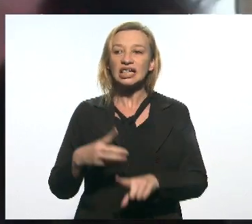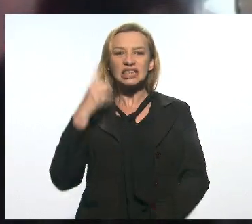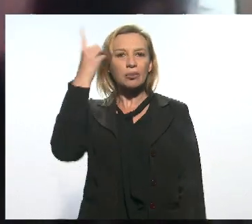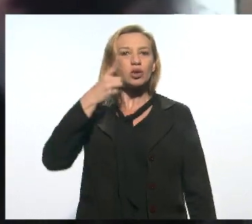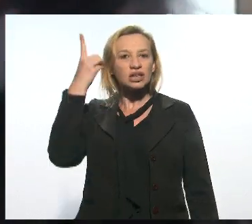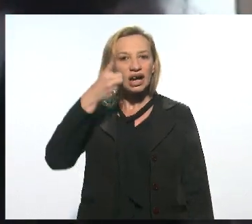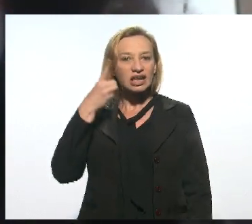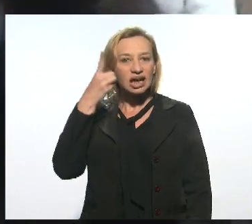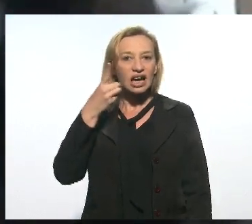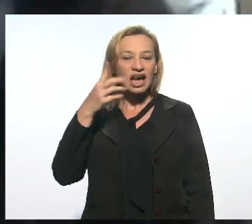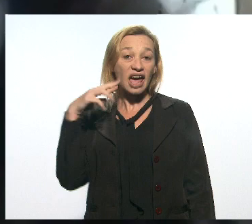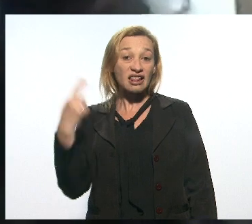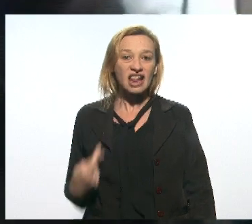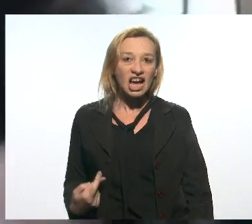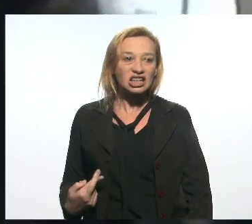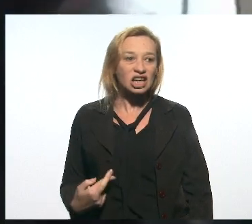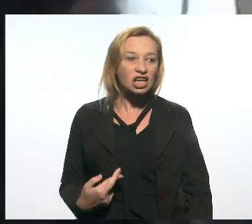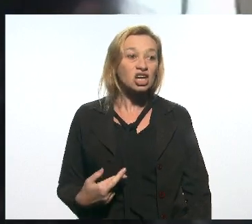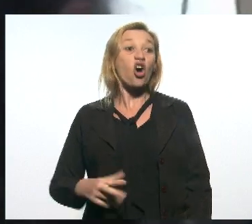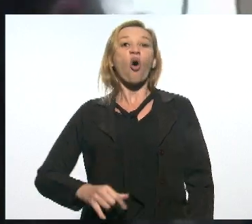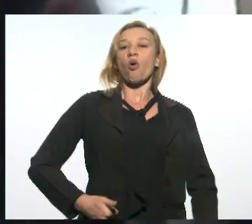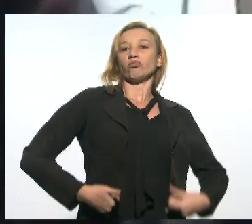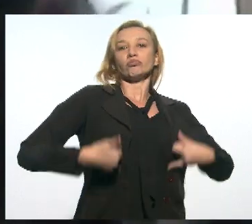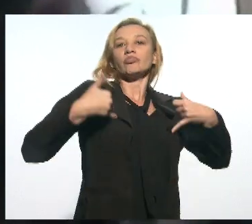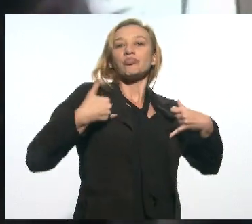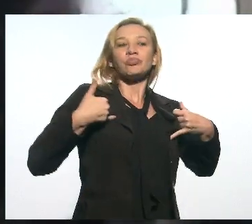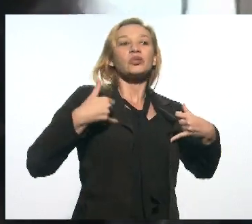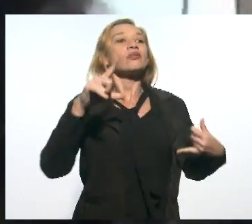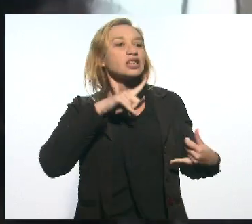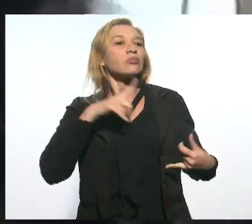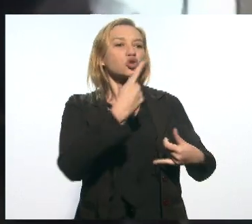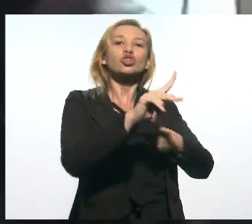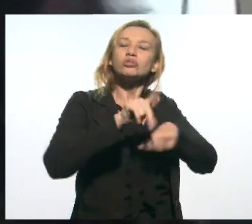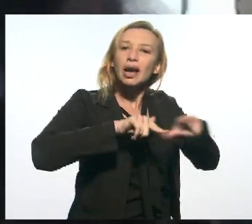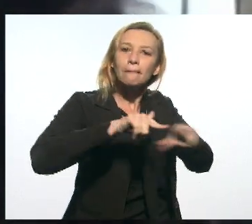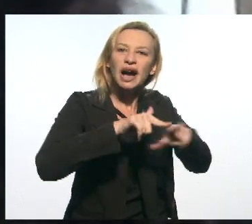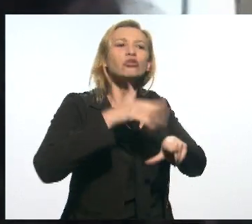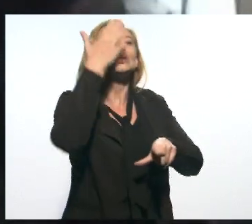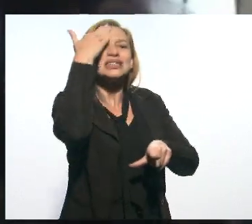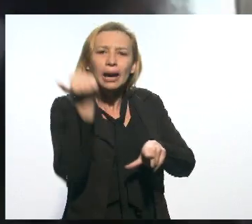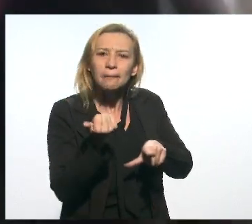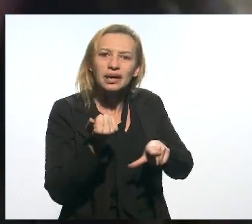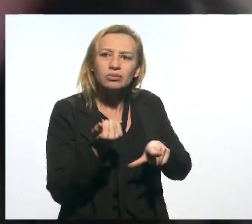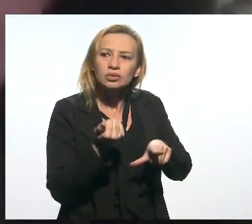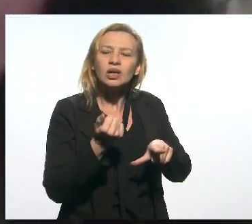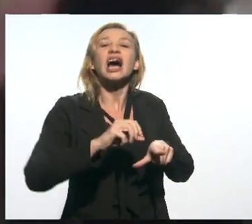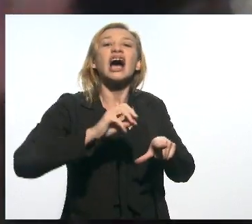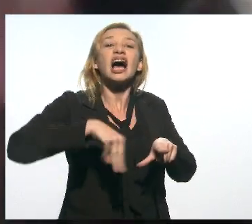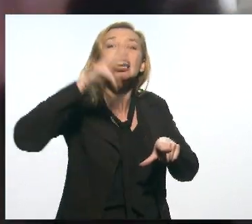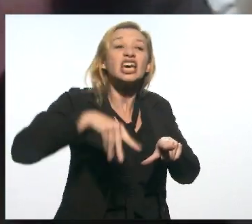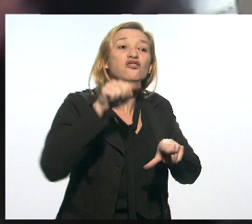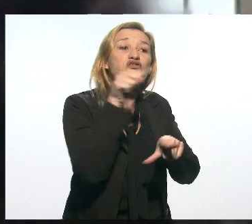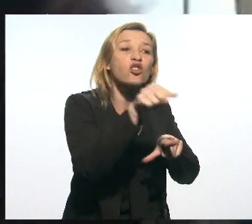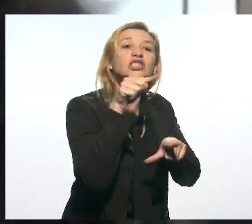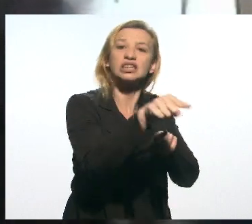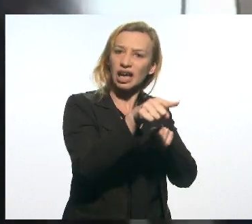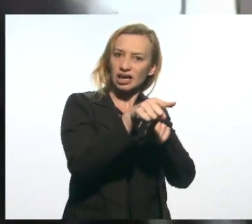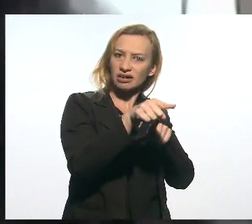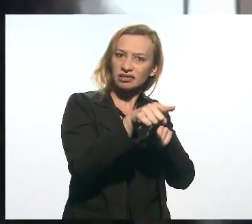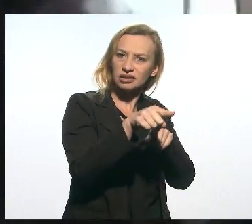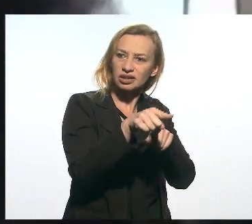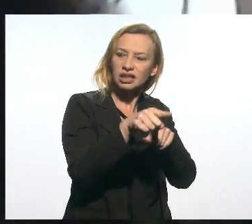Renata Souza, temos muito orgulho do seu mandato. Sabemos a quem você está